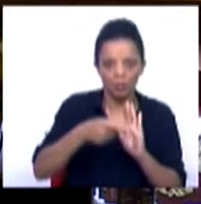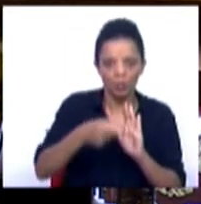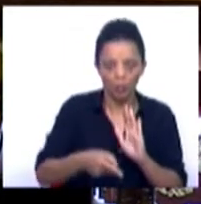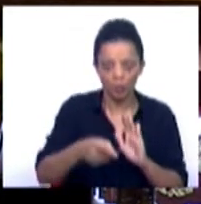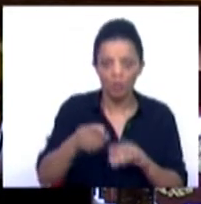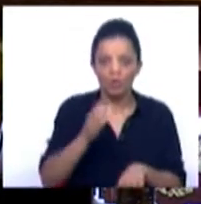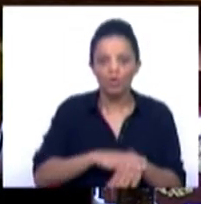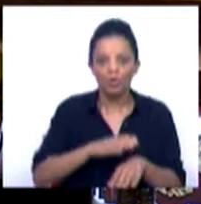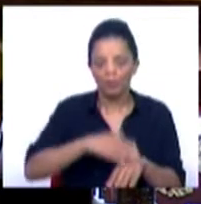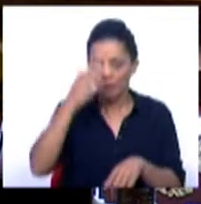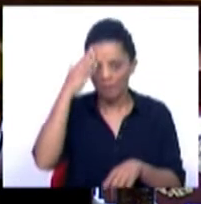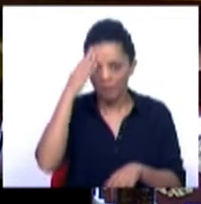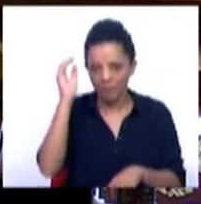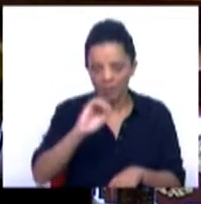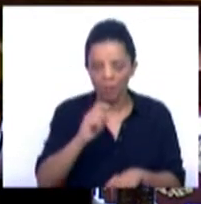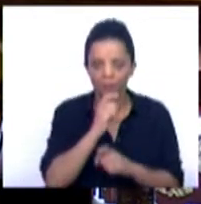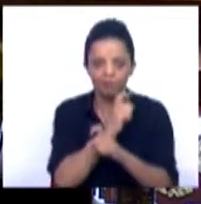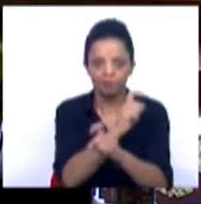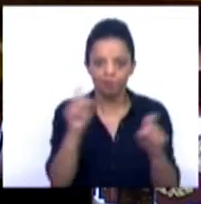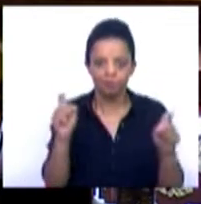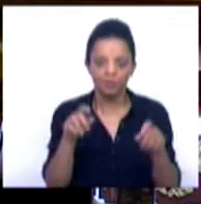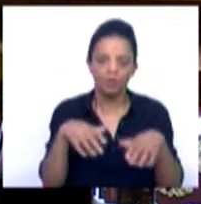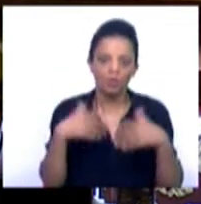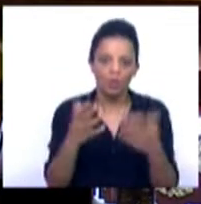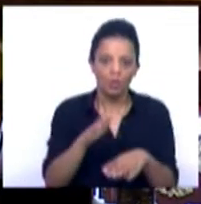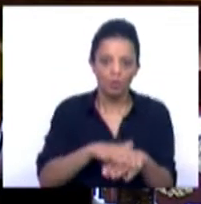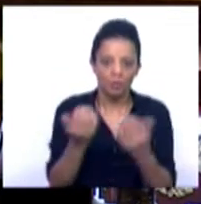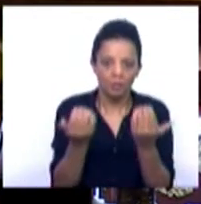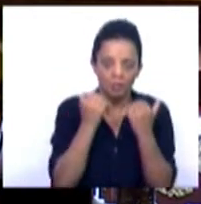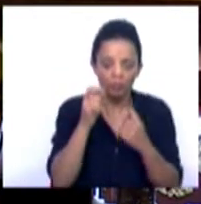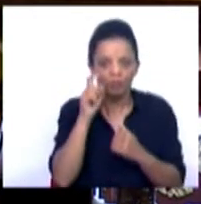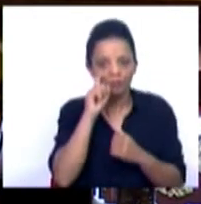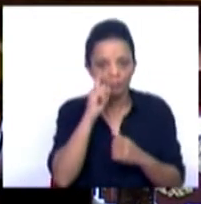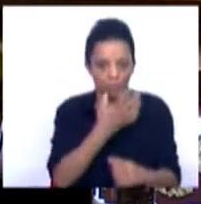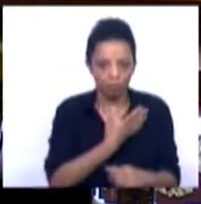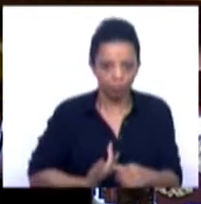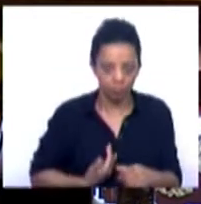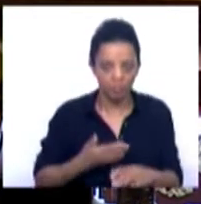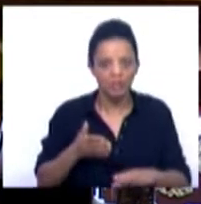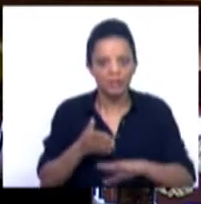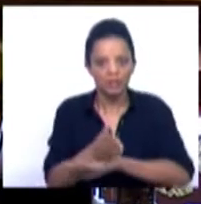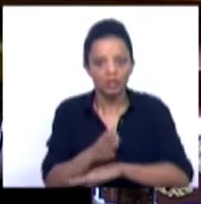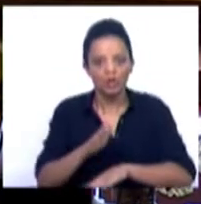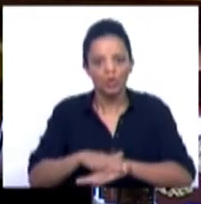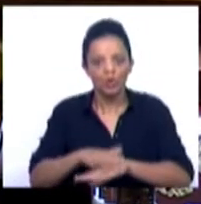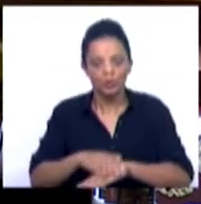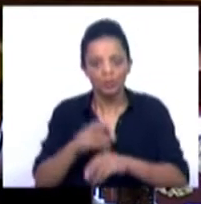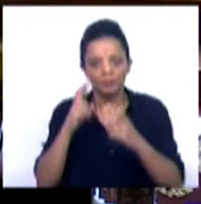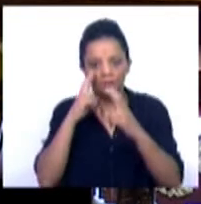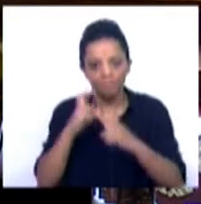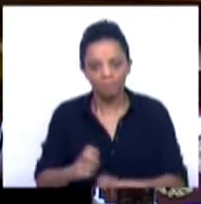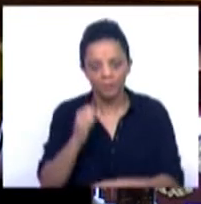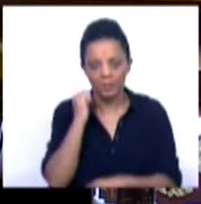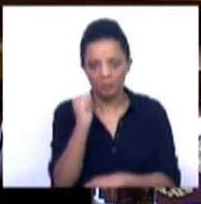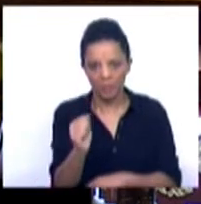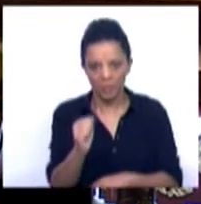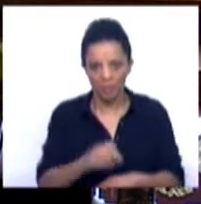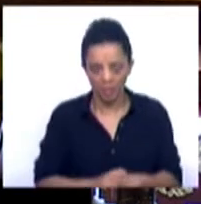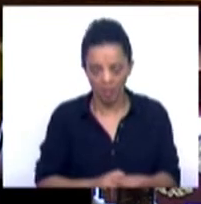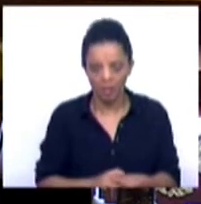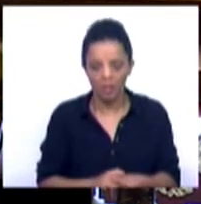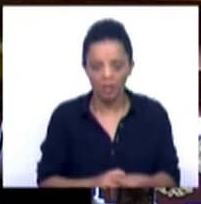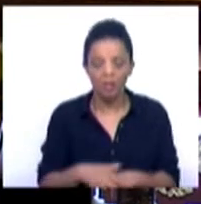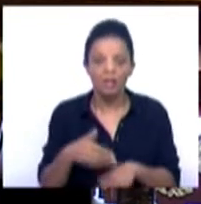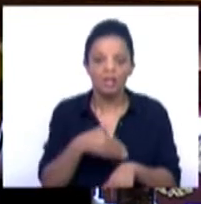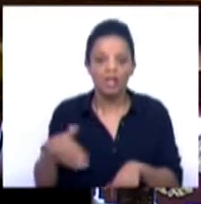parte em que não prevê uma notificação ao visado de que os dados conservados foram acedidos pelas autoridades de investigação criminal a